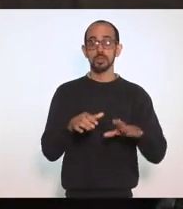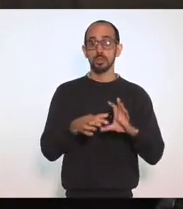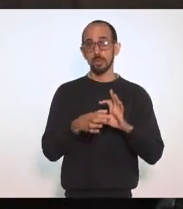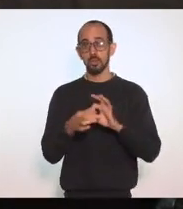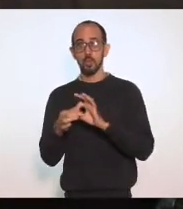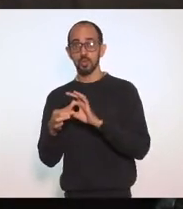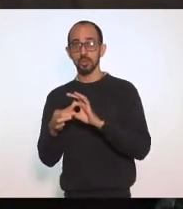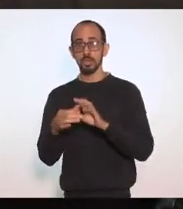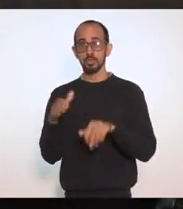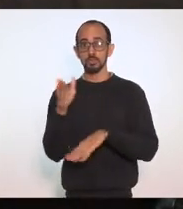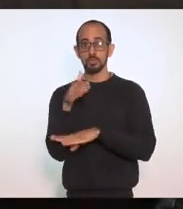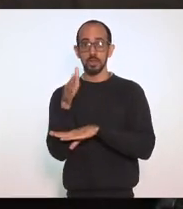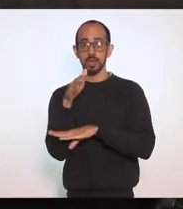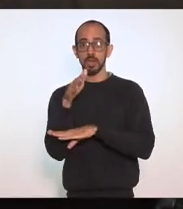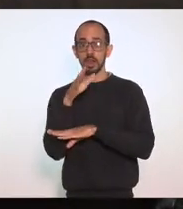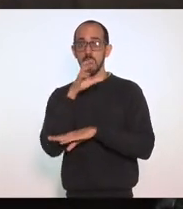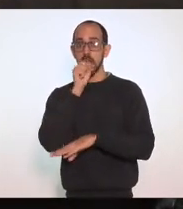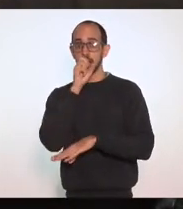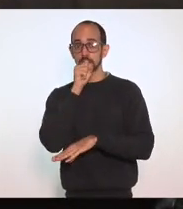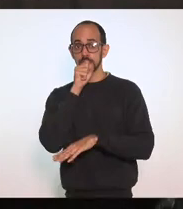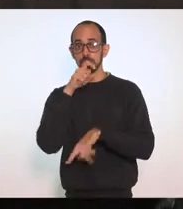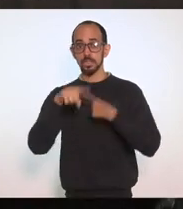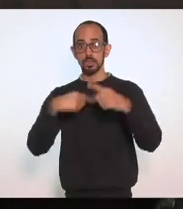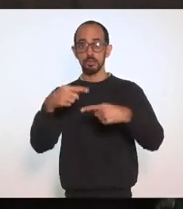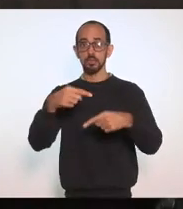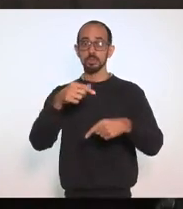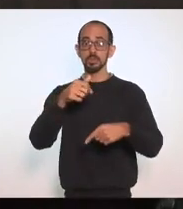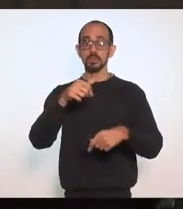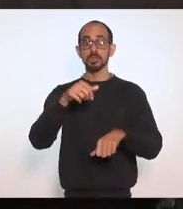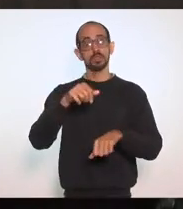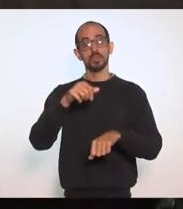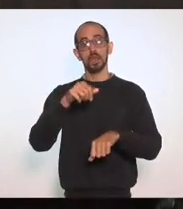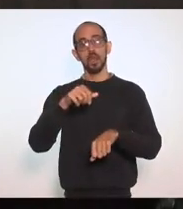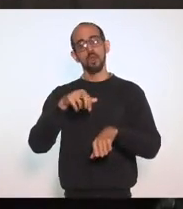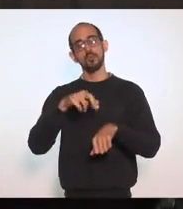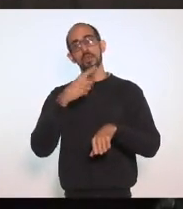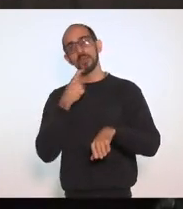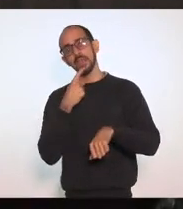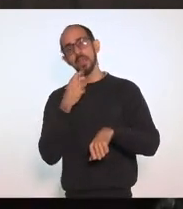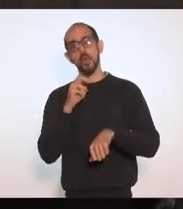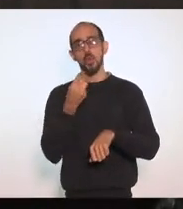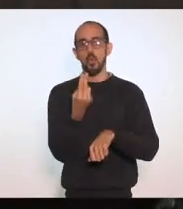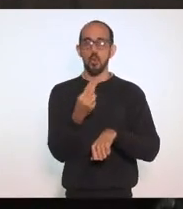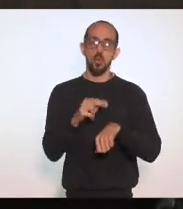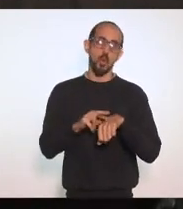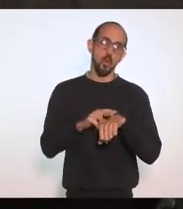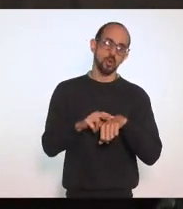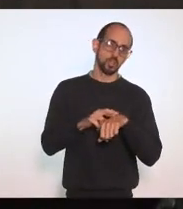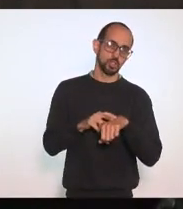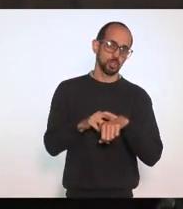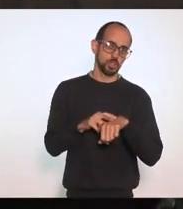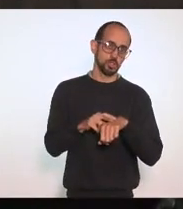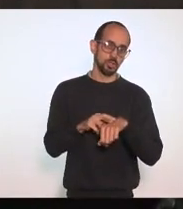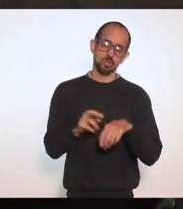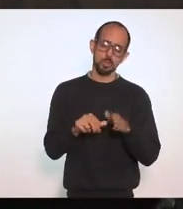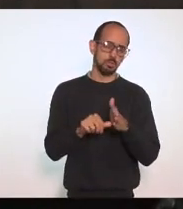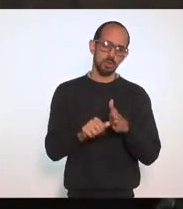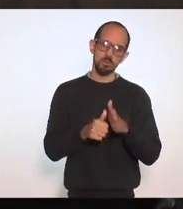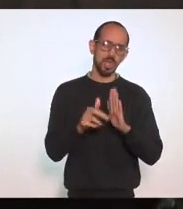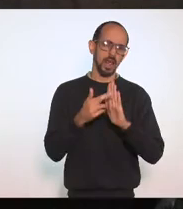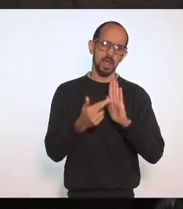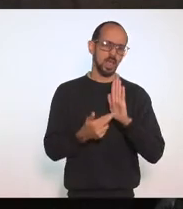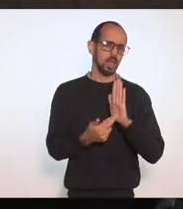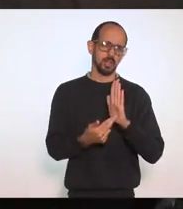Com a bandeira Laranja E 15 dias Depois Pode estar Com a bandeira Vermelha Ou roxa Então O primeiro Parâmetro É esse Então